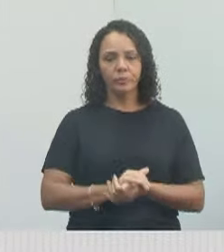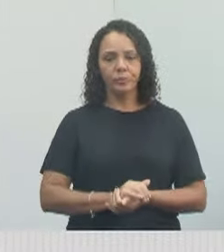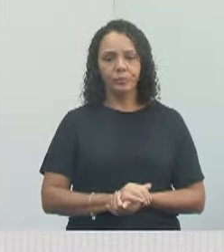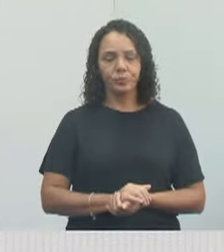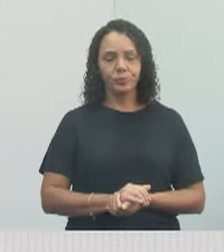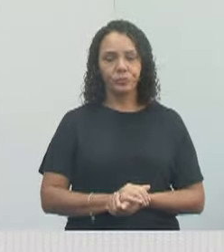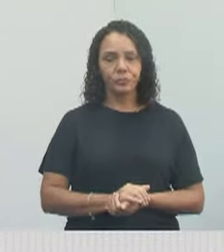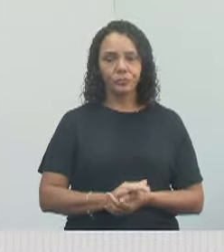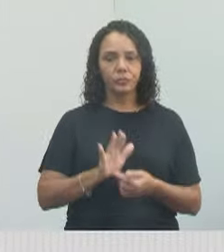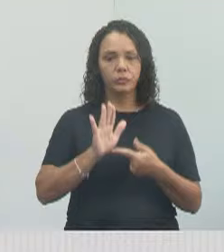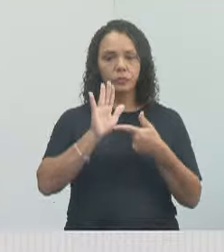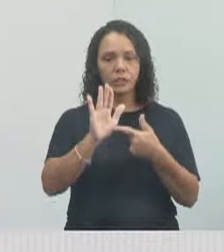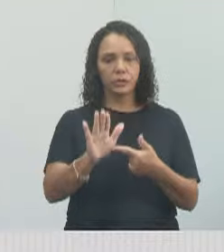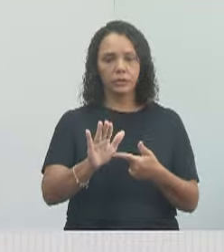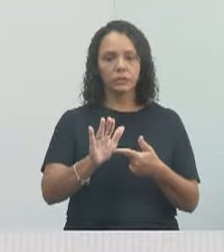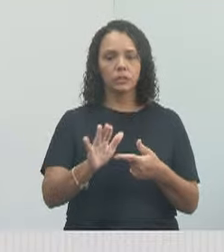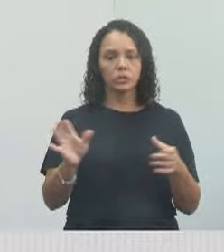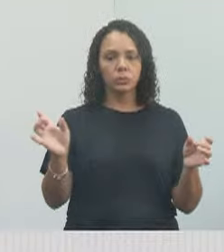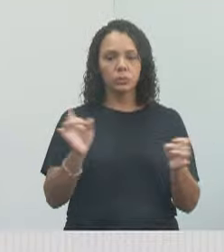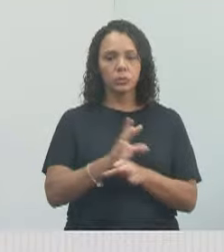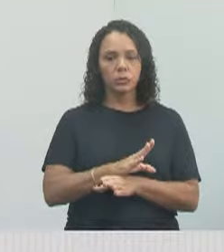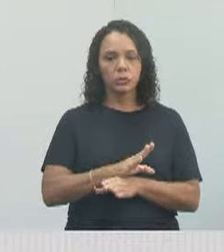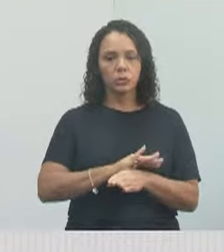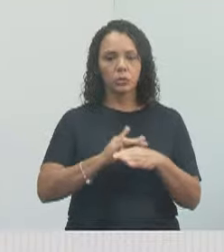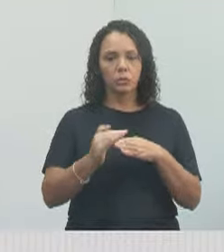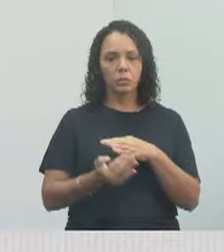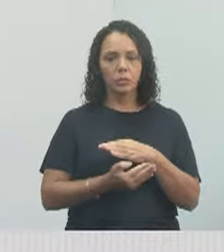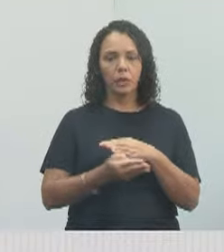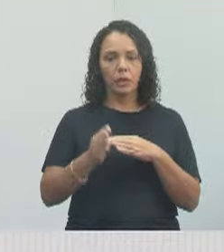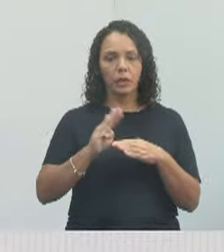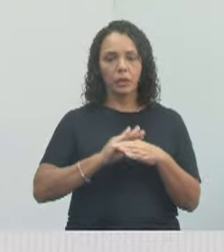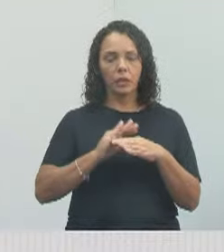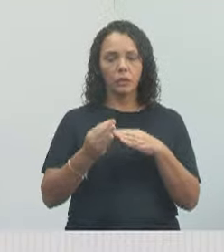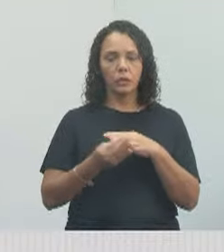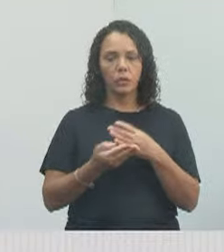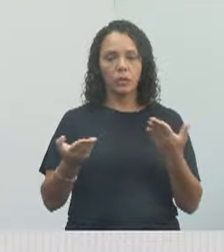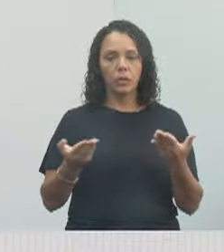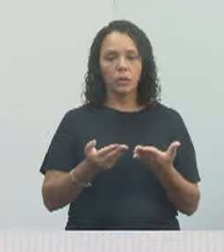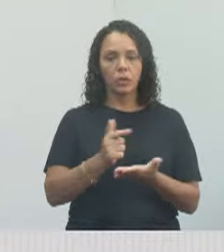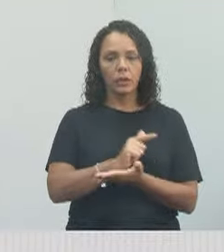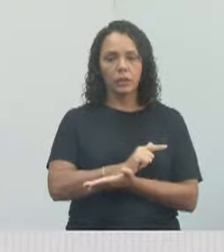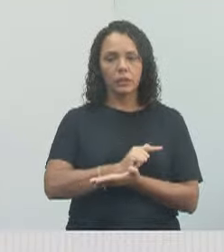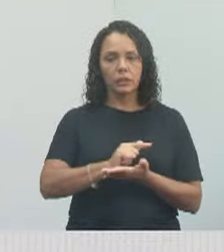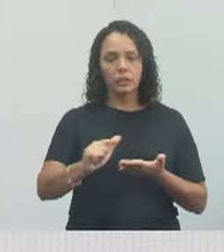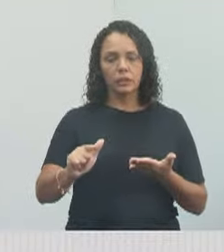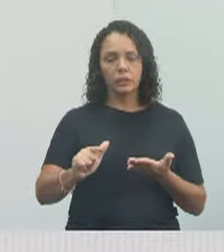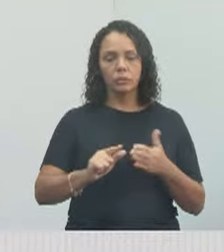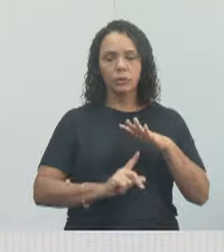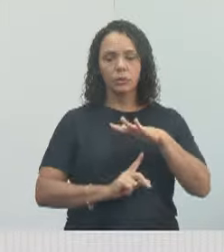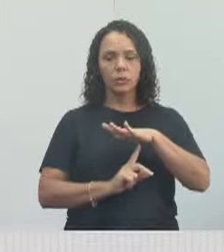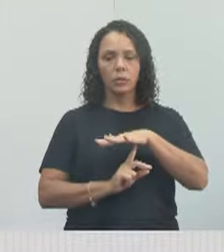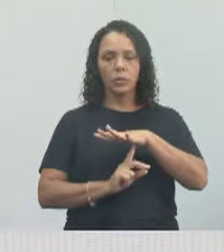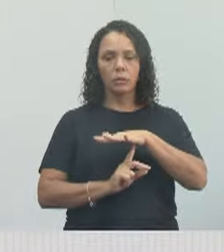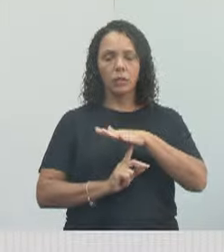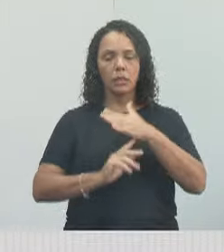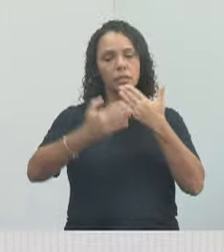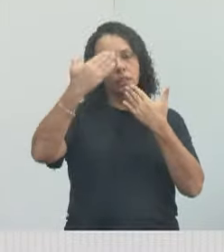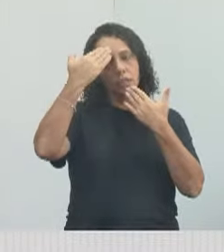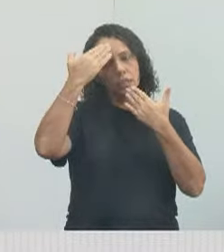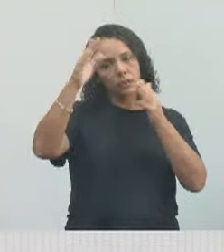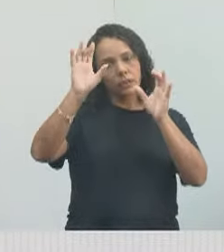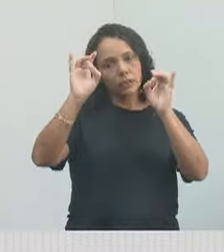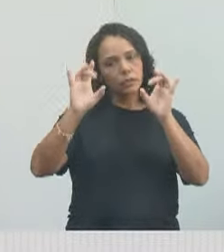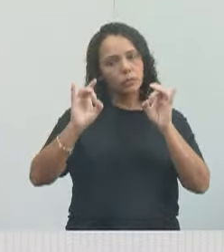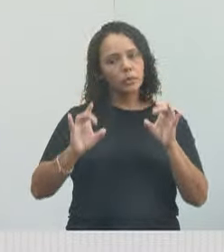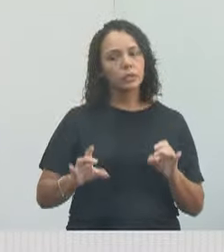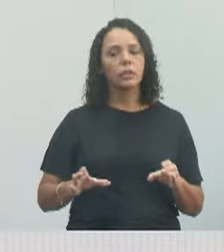Aí está a limpeza, o bairro ficou bem bacana lá, bem limpinho a praça. Então, quero agradecer em especial o